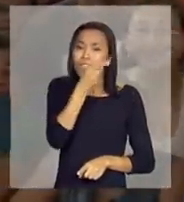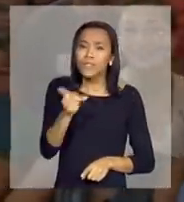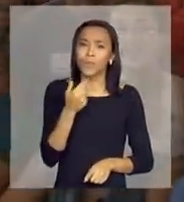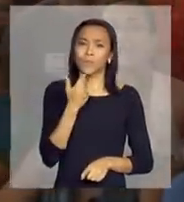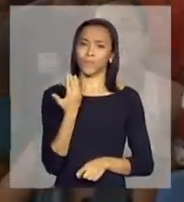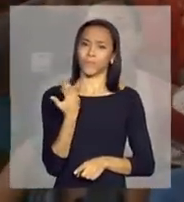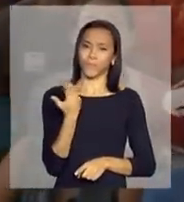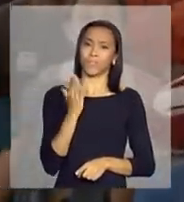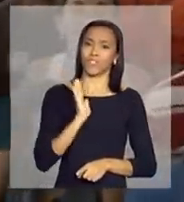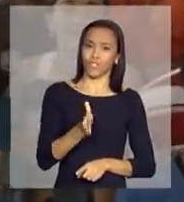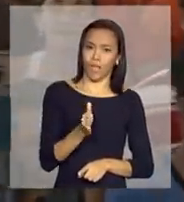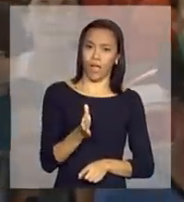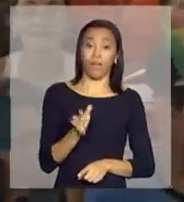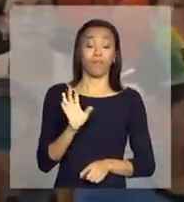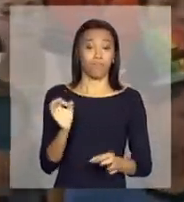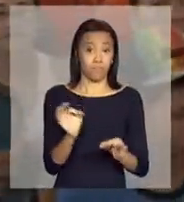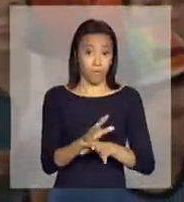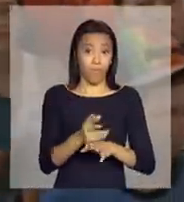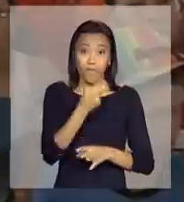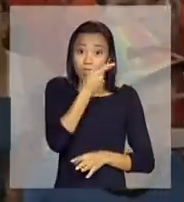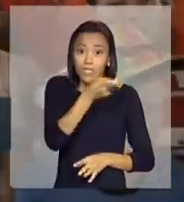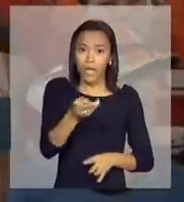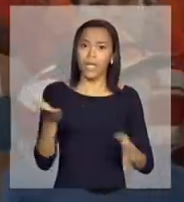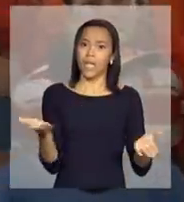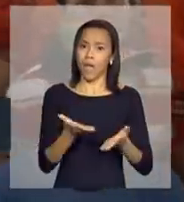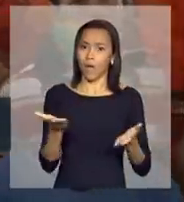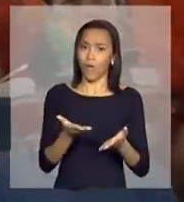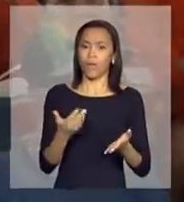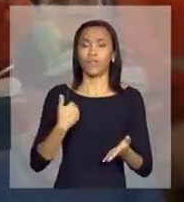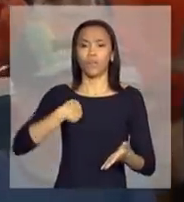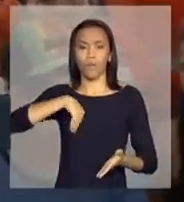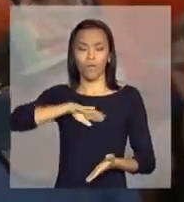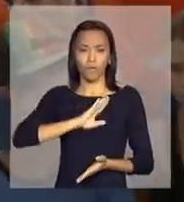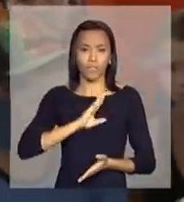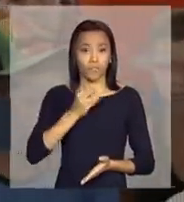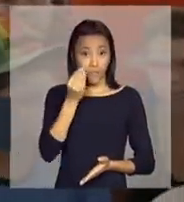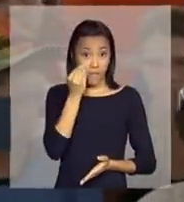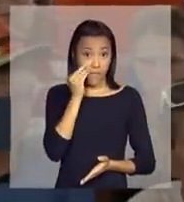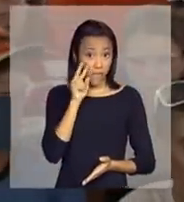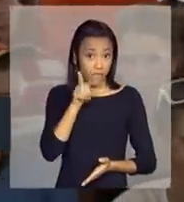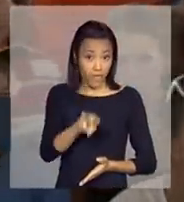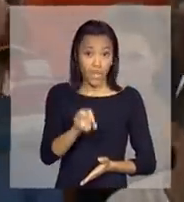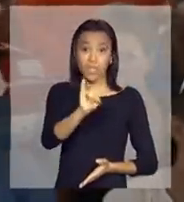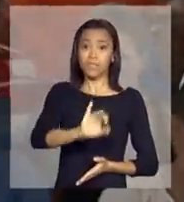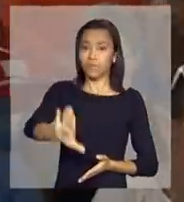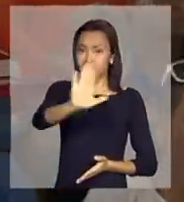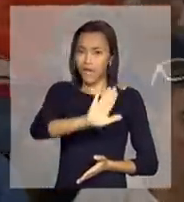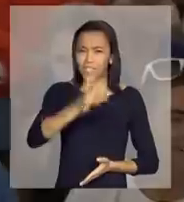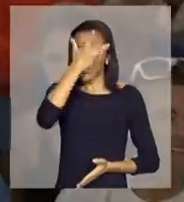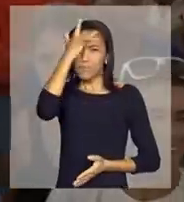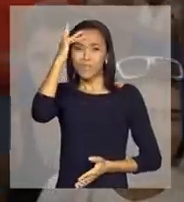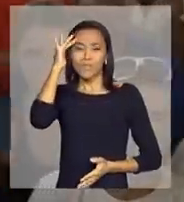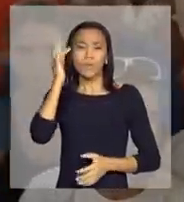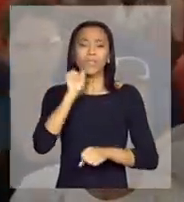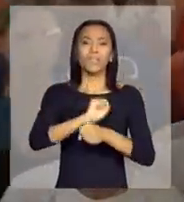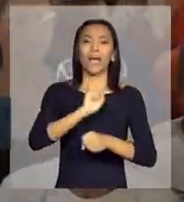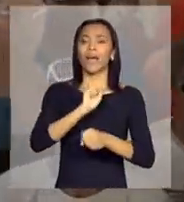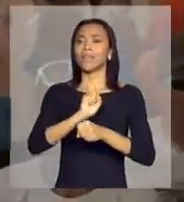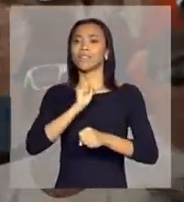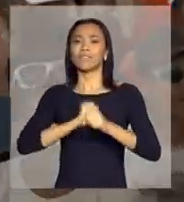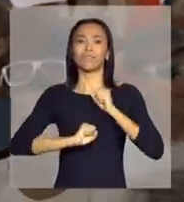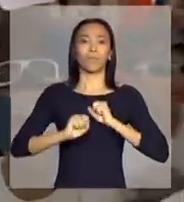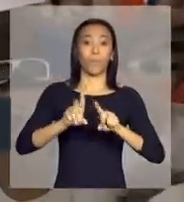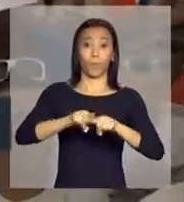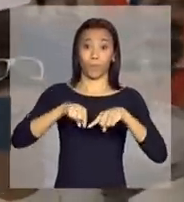acaba de visitar o canal do sertão e neste momento, então, a gente vê as imagens da população que aguarda o início da